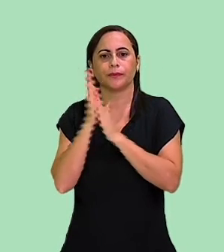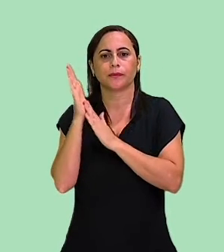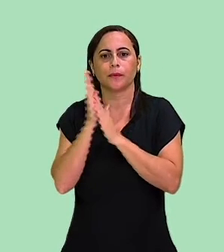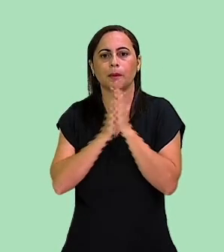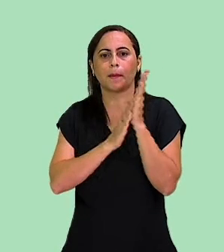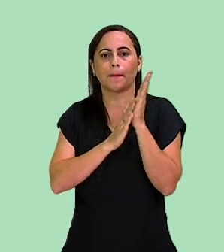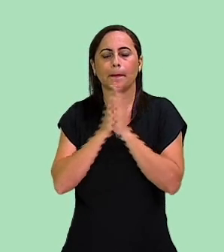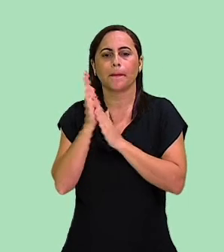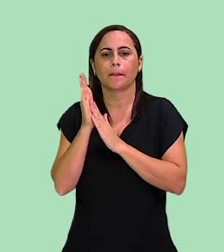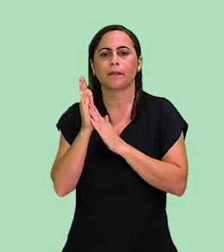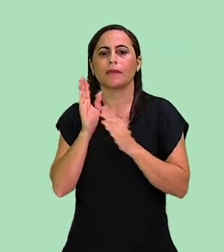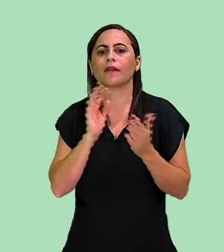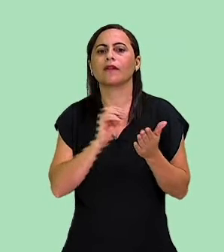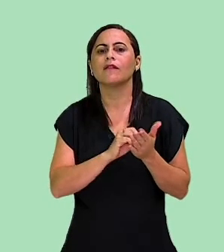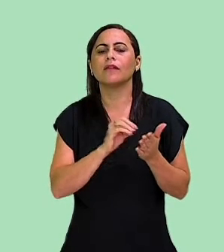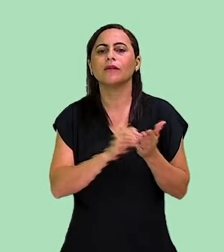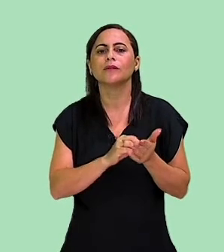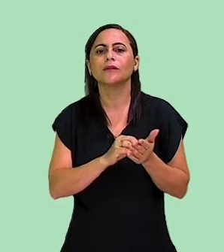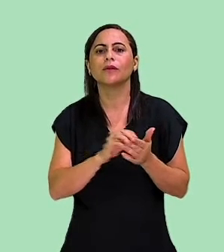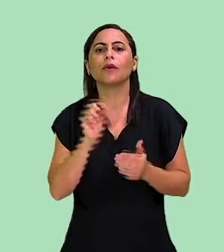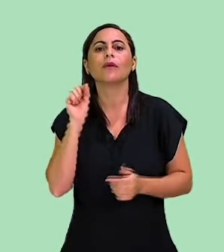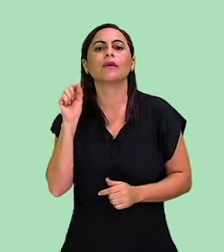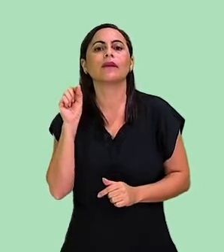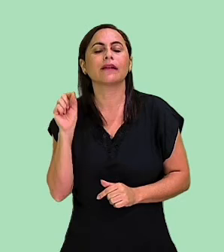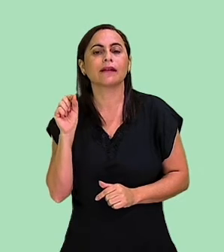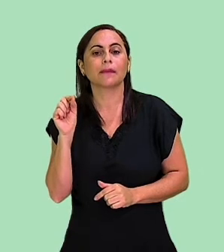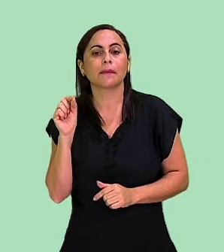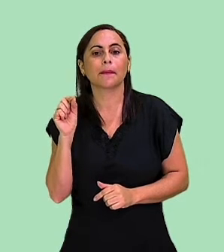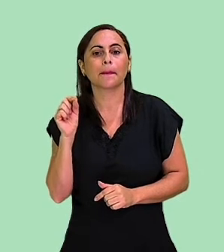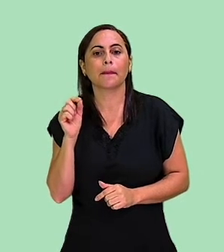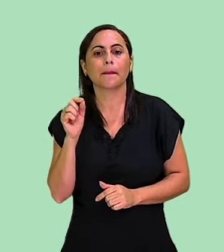E faltou fazer um gesto.